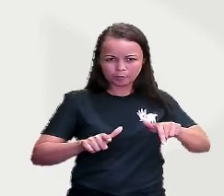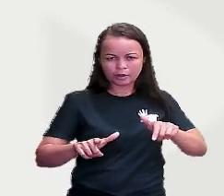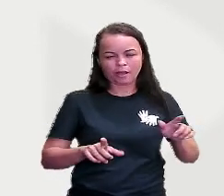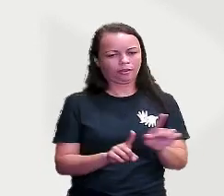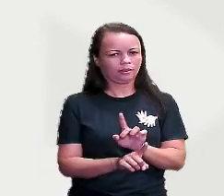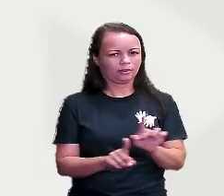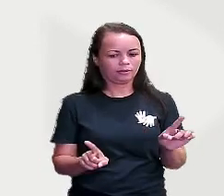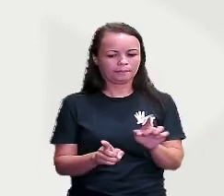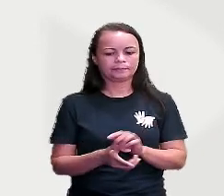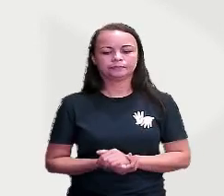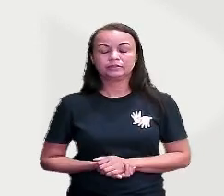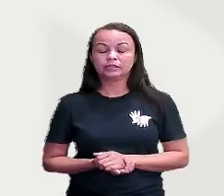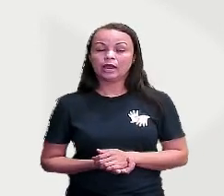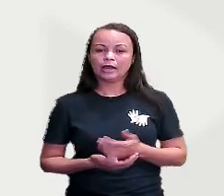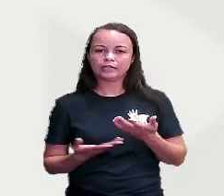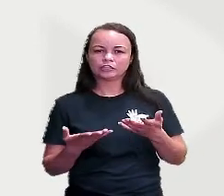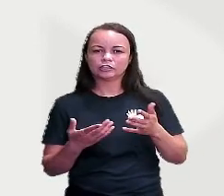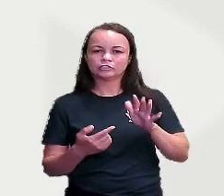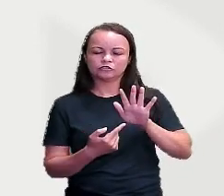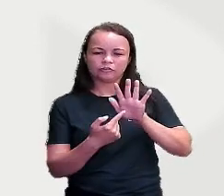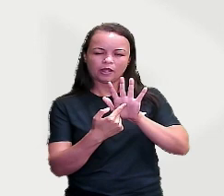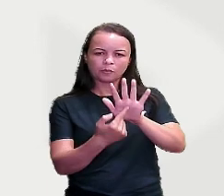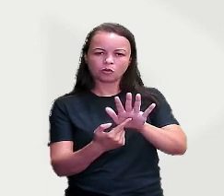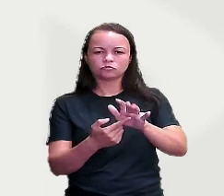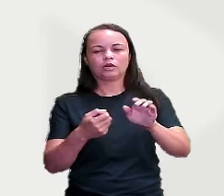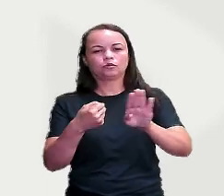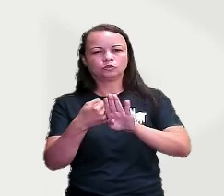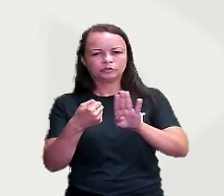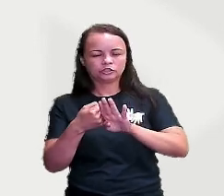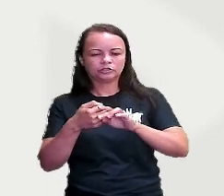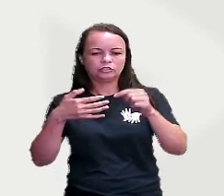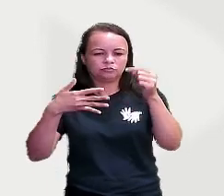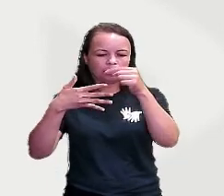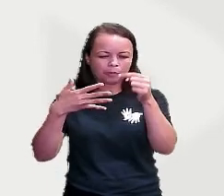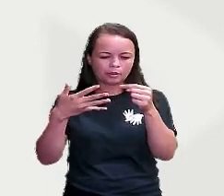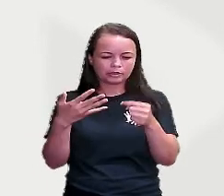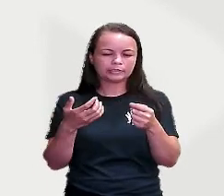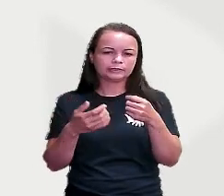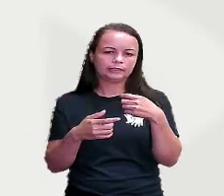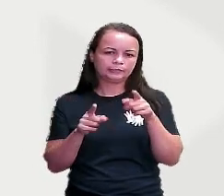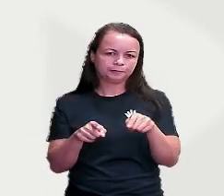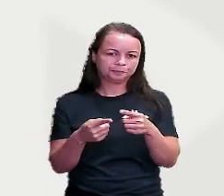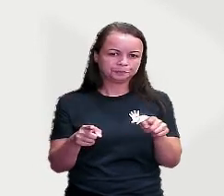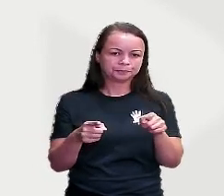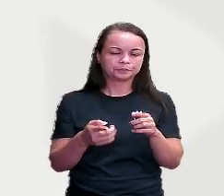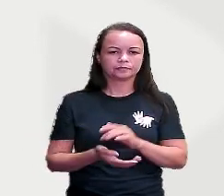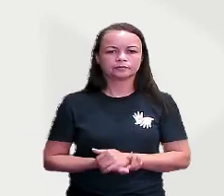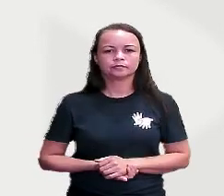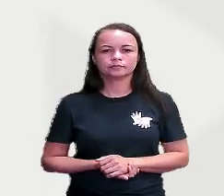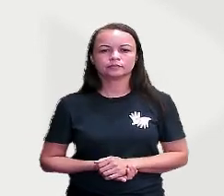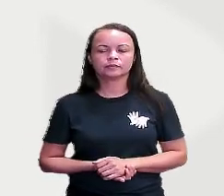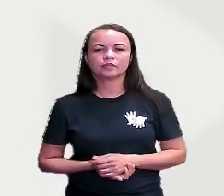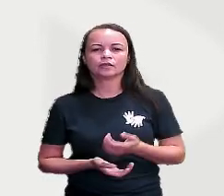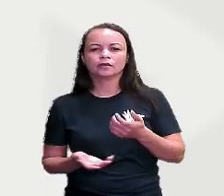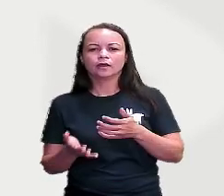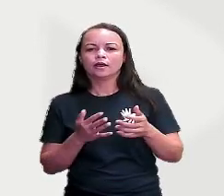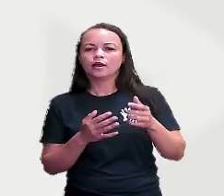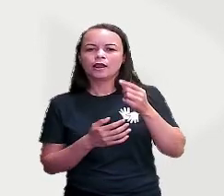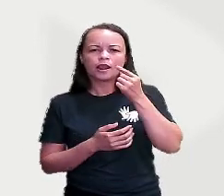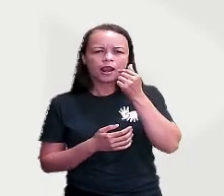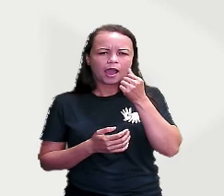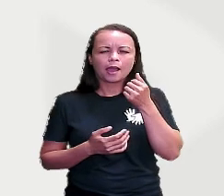E a gente vai identificar alguns substantivos nessa canção. Ó, lápis, caderno,